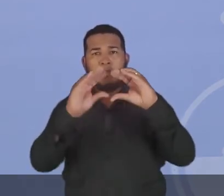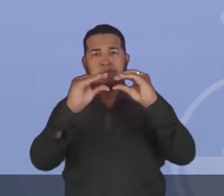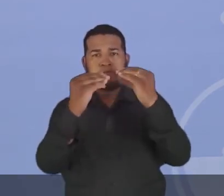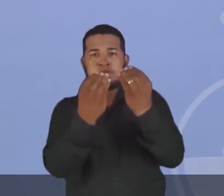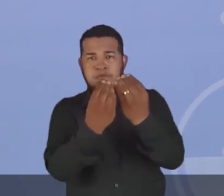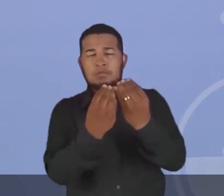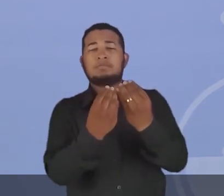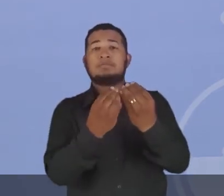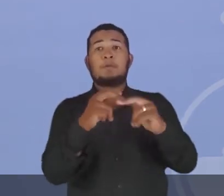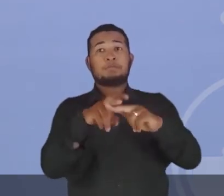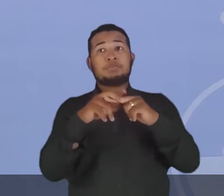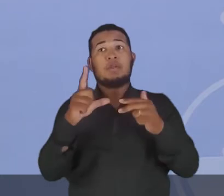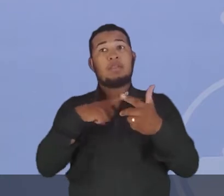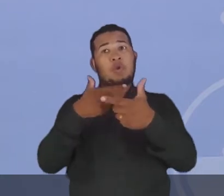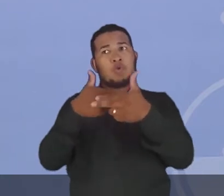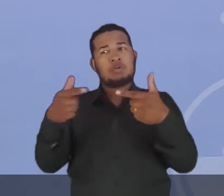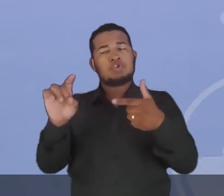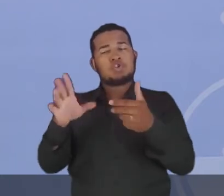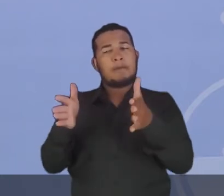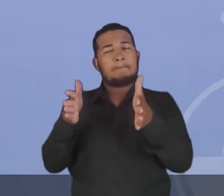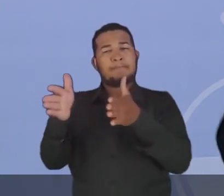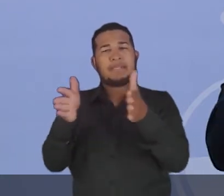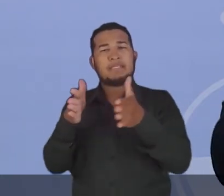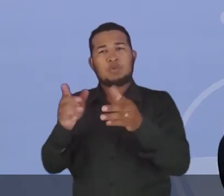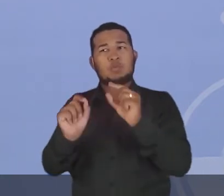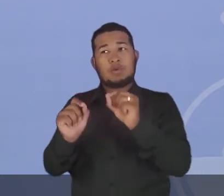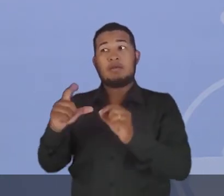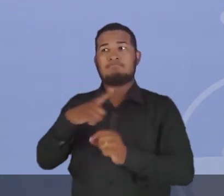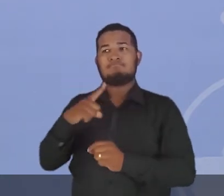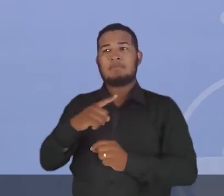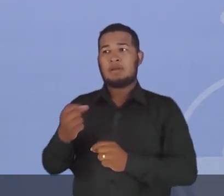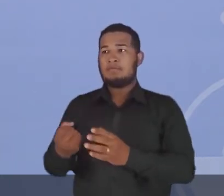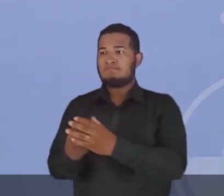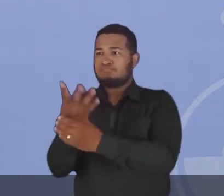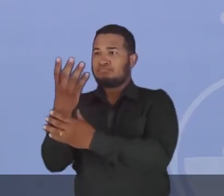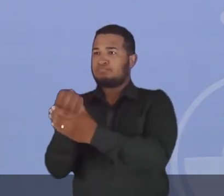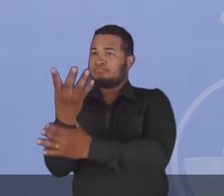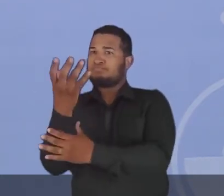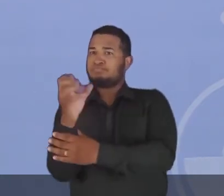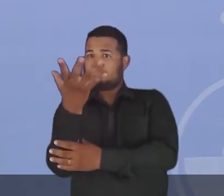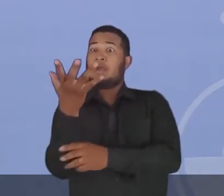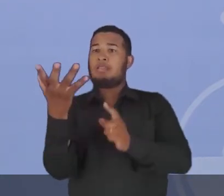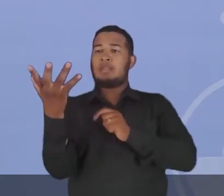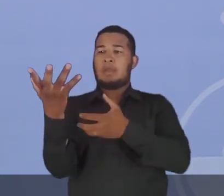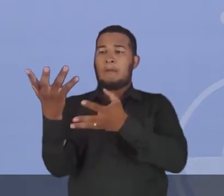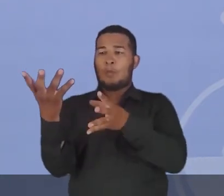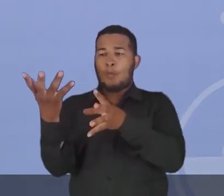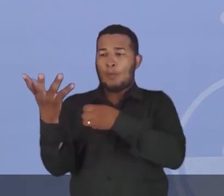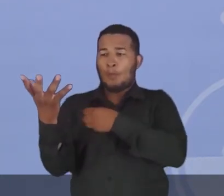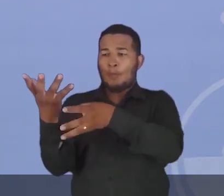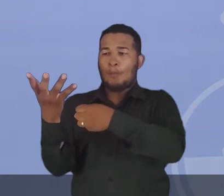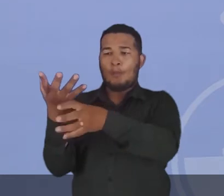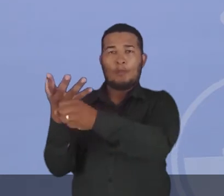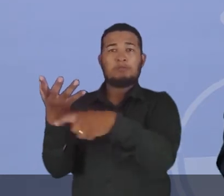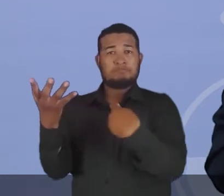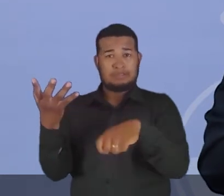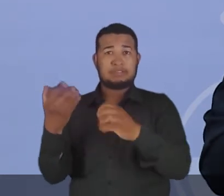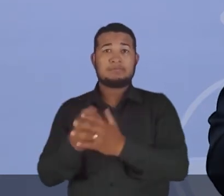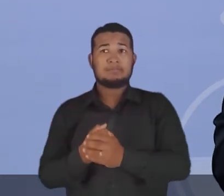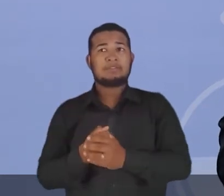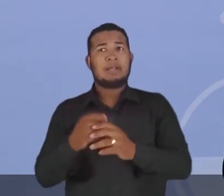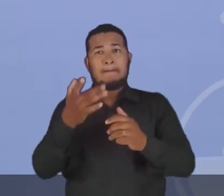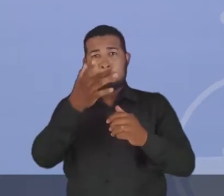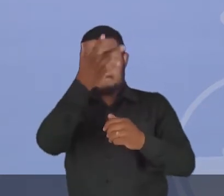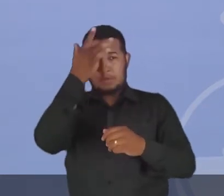temporais, ou seja, que ocorrem apenas em determinados períodos do ano, que atraem trabalhadores